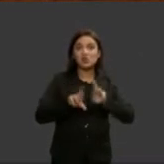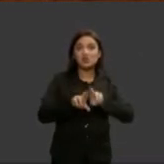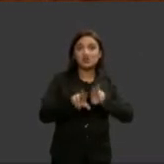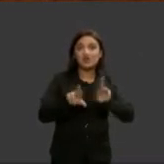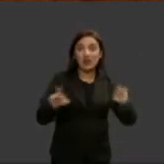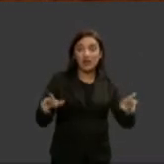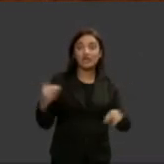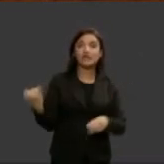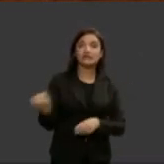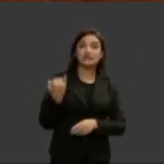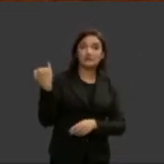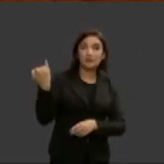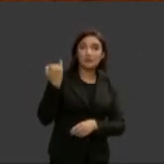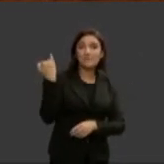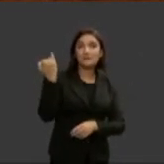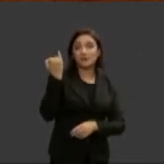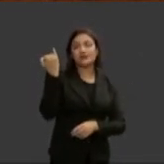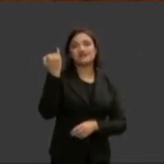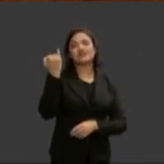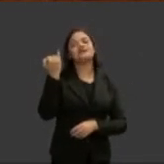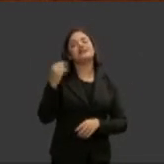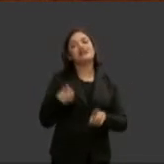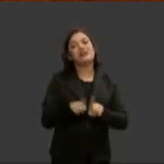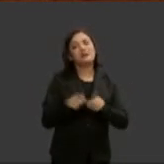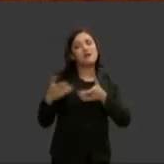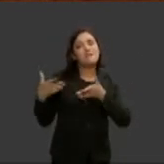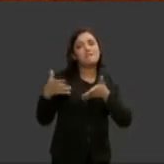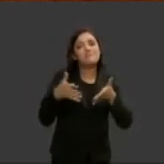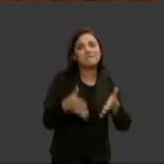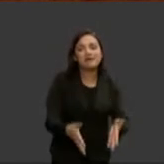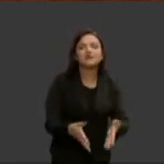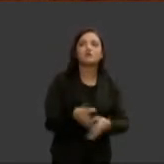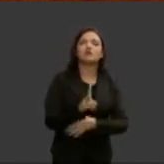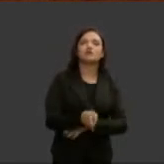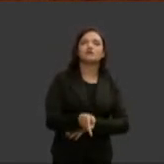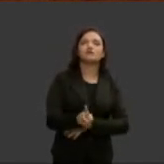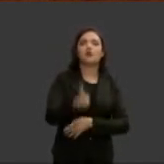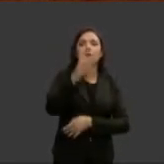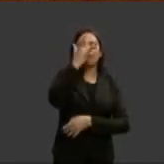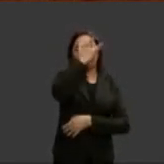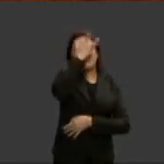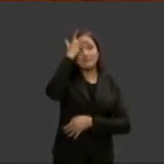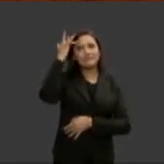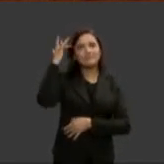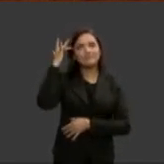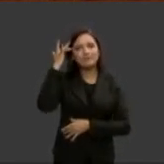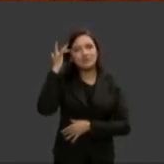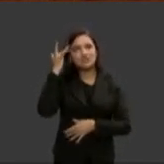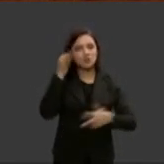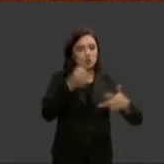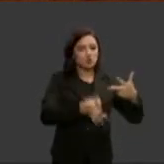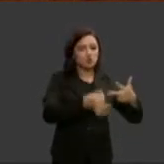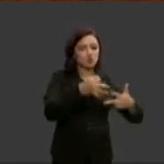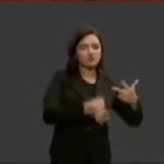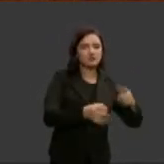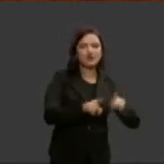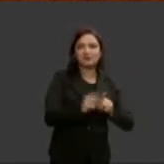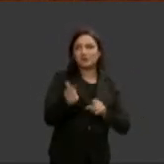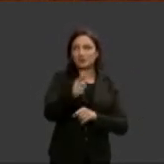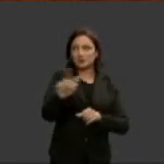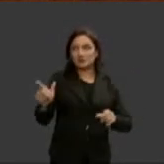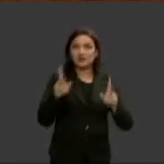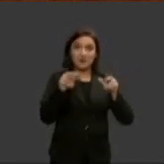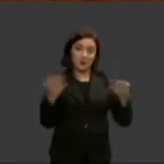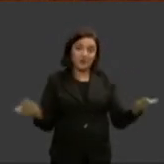irrelevantes relevantes com a participação de insílio de personalidades de dentro e fora do poder do Ceará como nós presenciamos